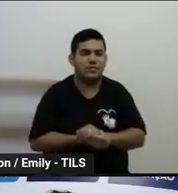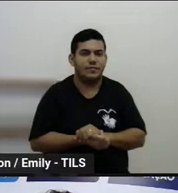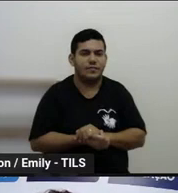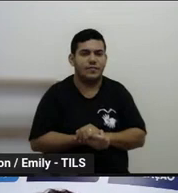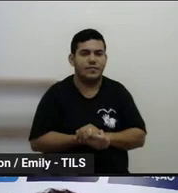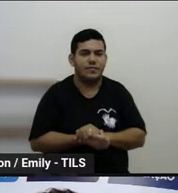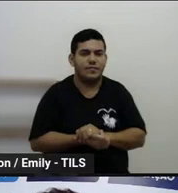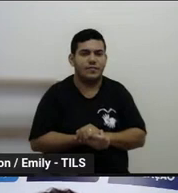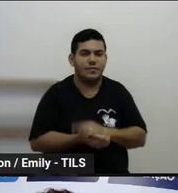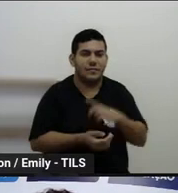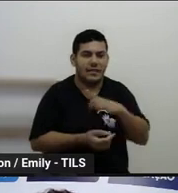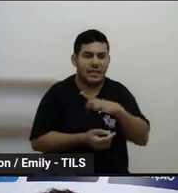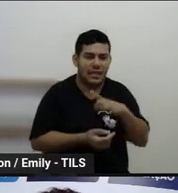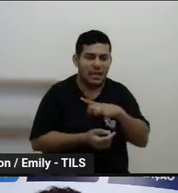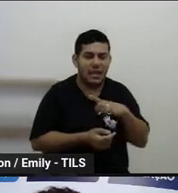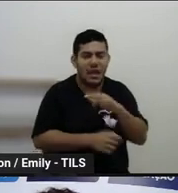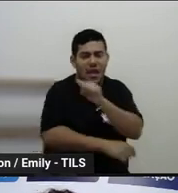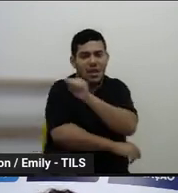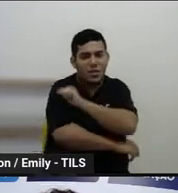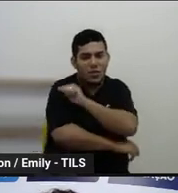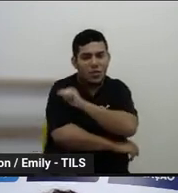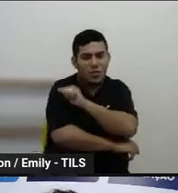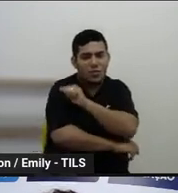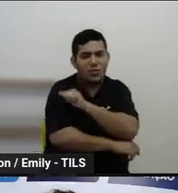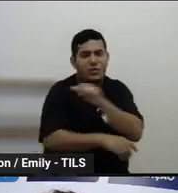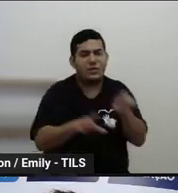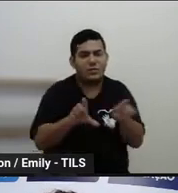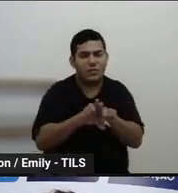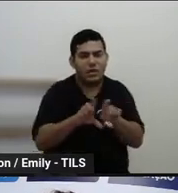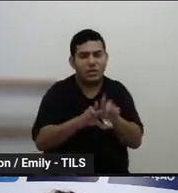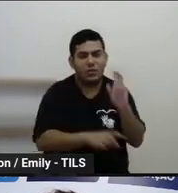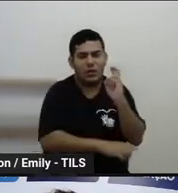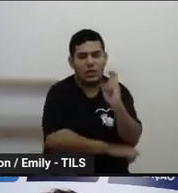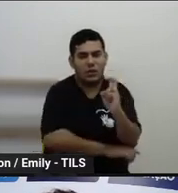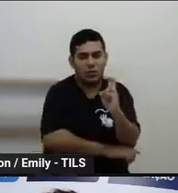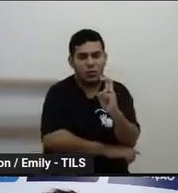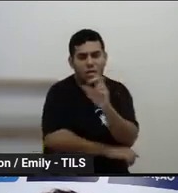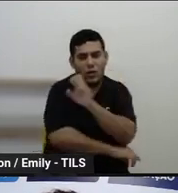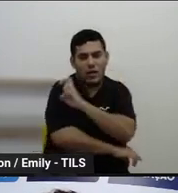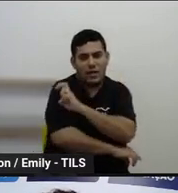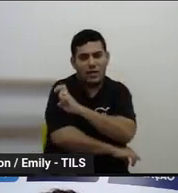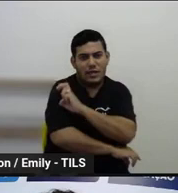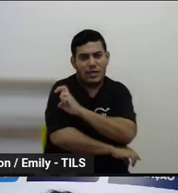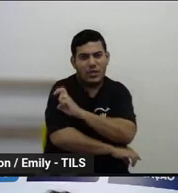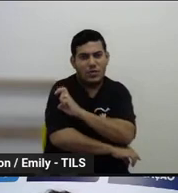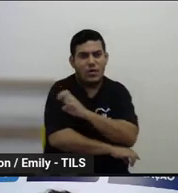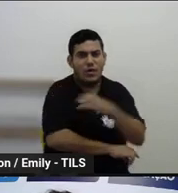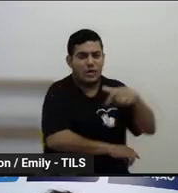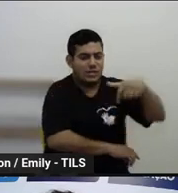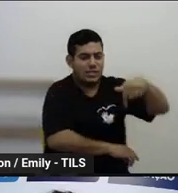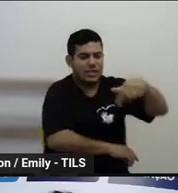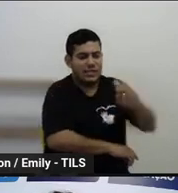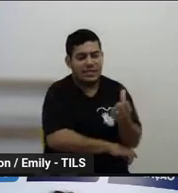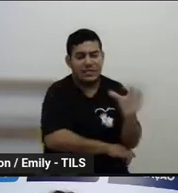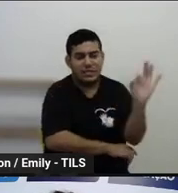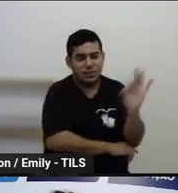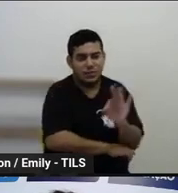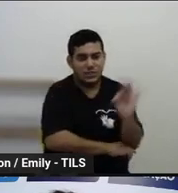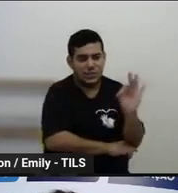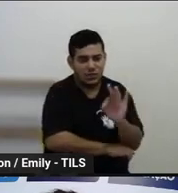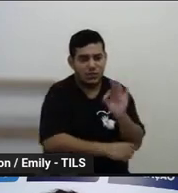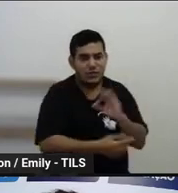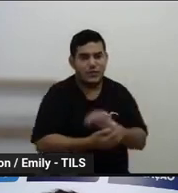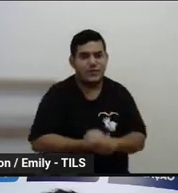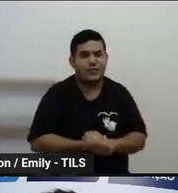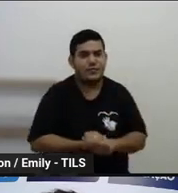Temos alguns aqui, temos também aqui para o quinto ano. Taxa de participação, 76% de